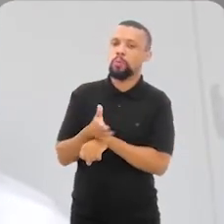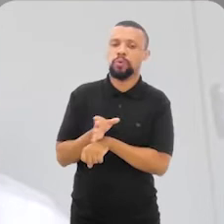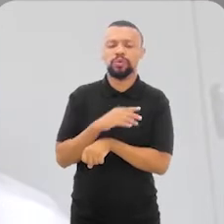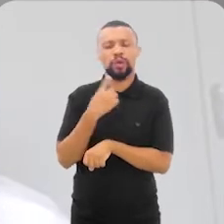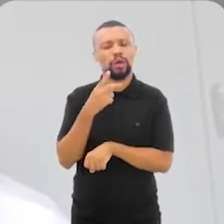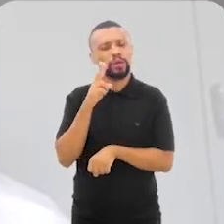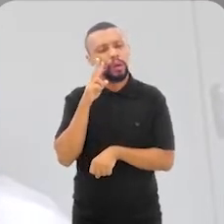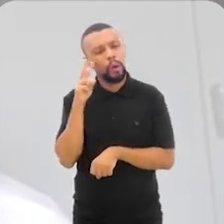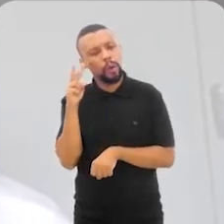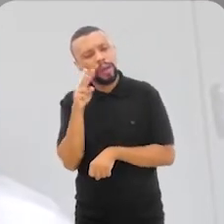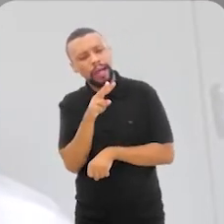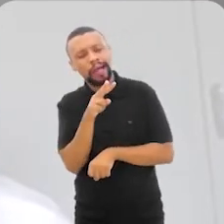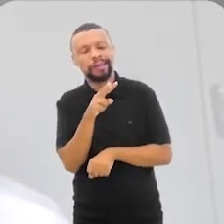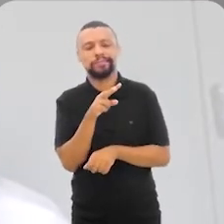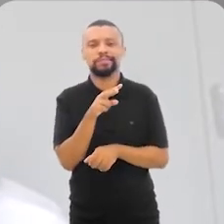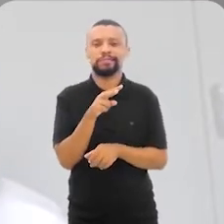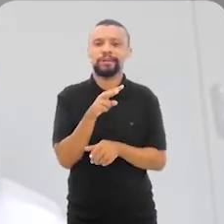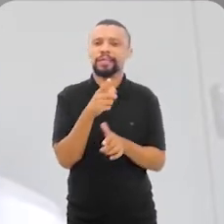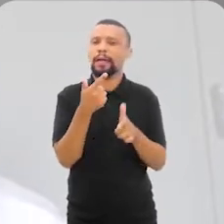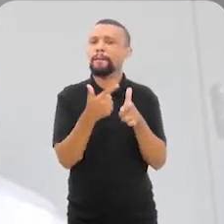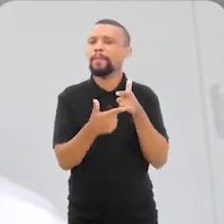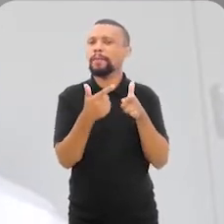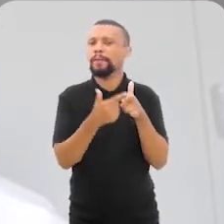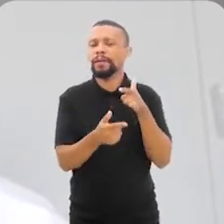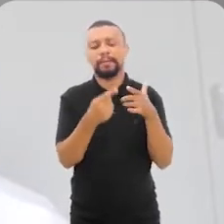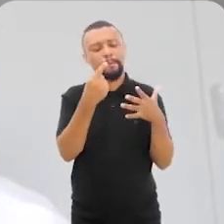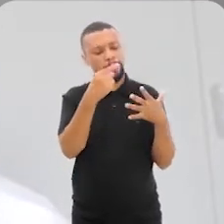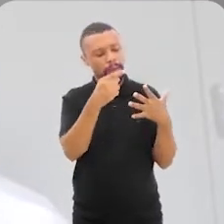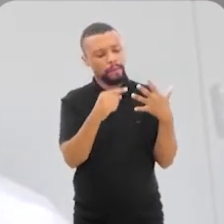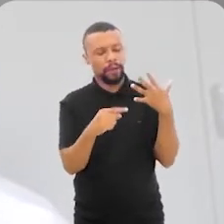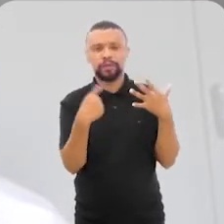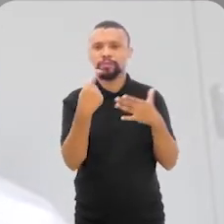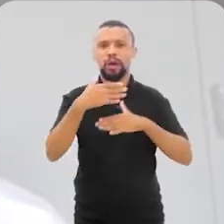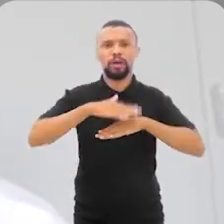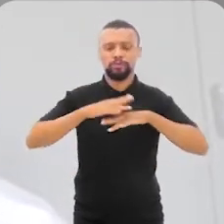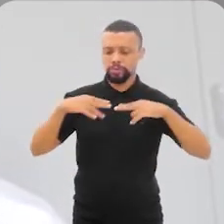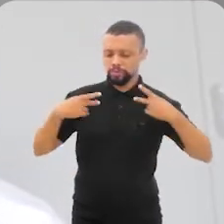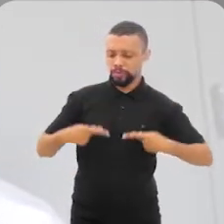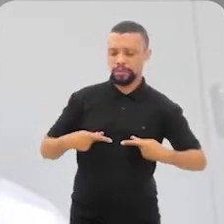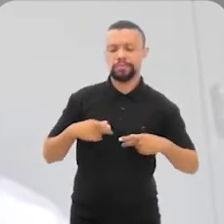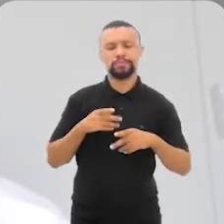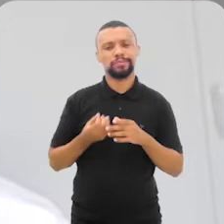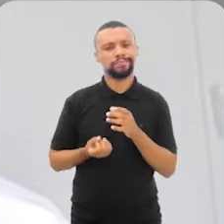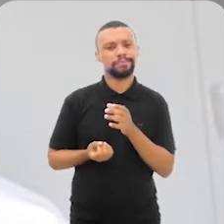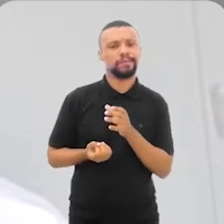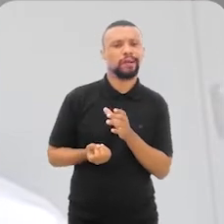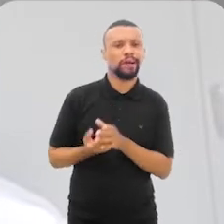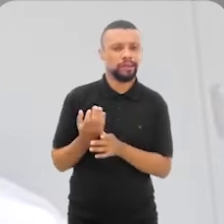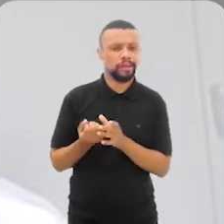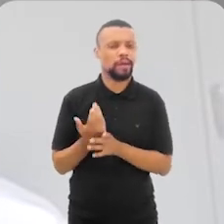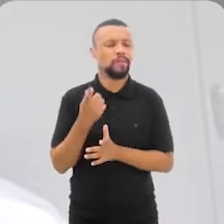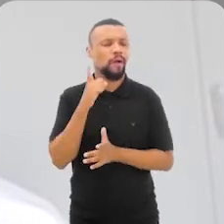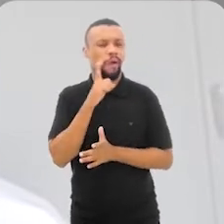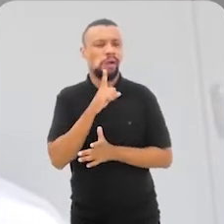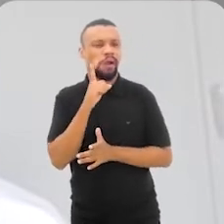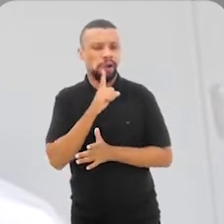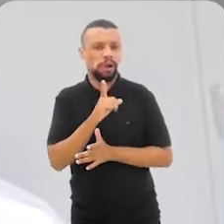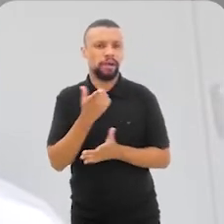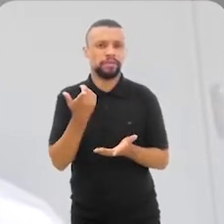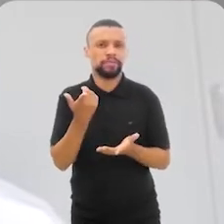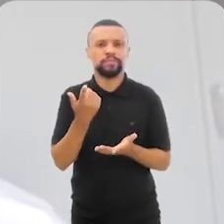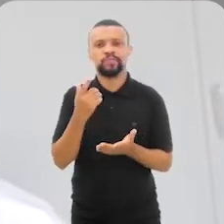a gente olhar para todas essas problemáticas que nós mesmos criamos, né? E, enfim,